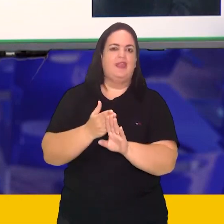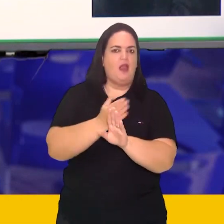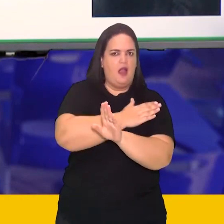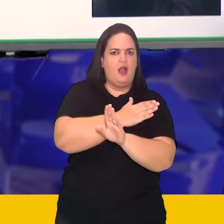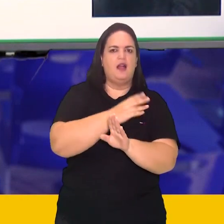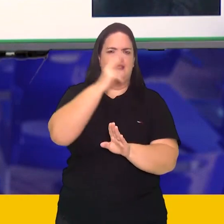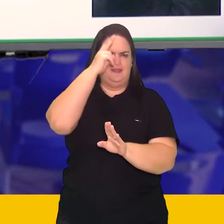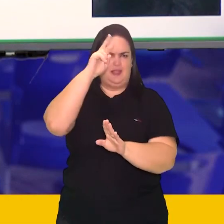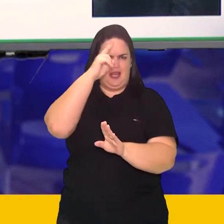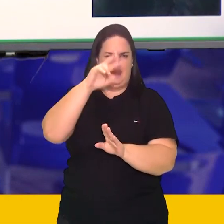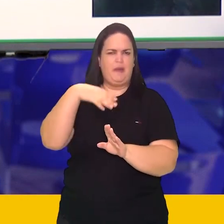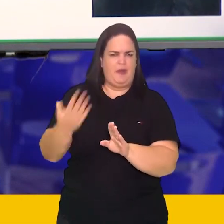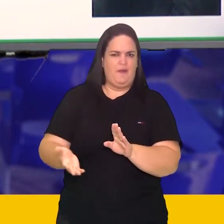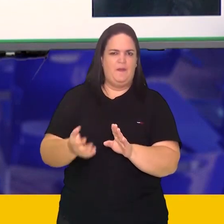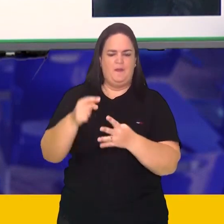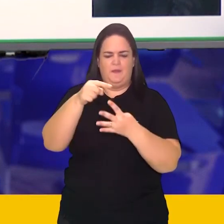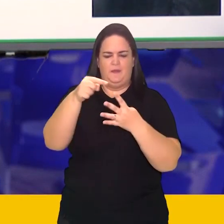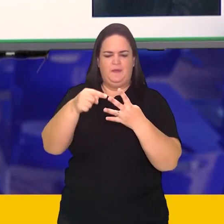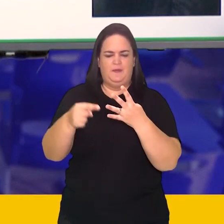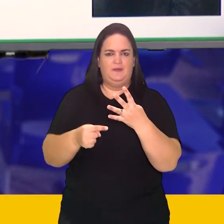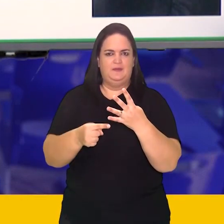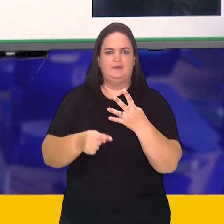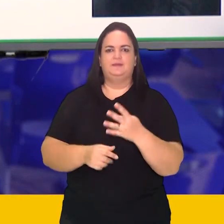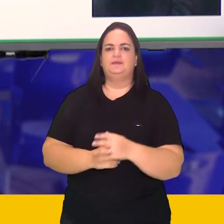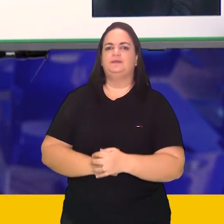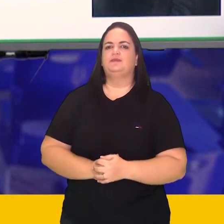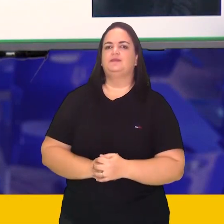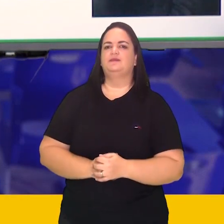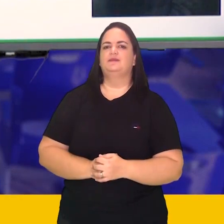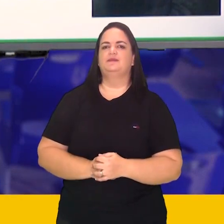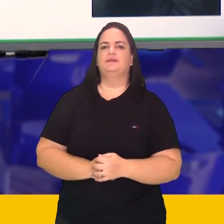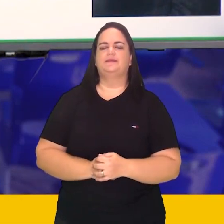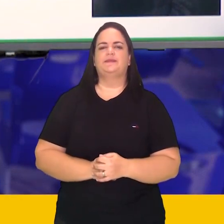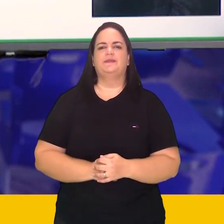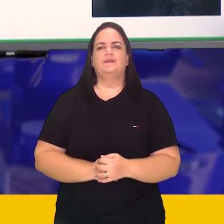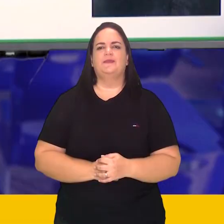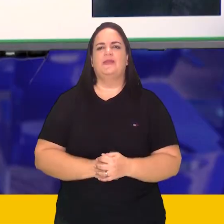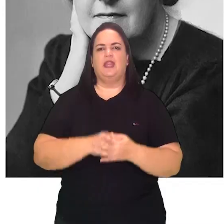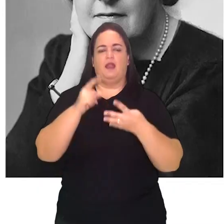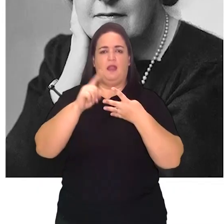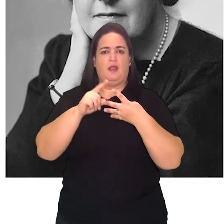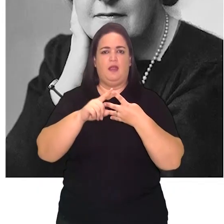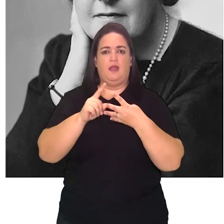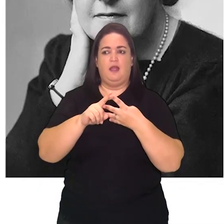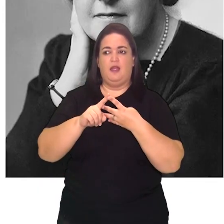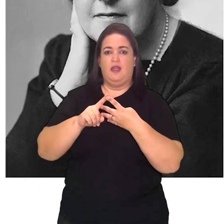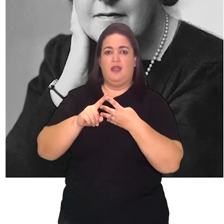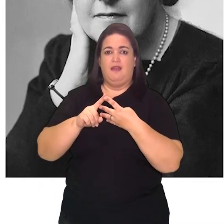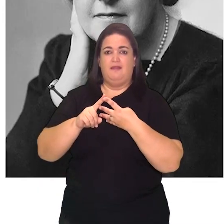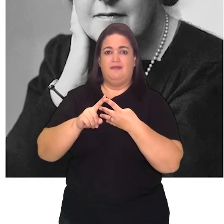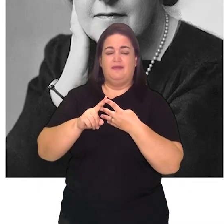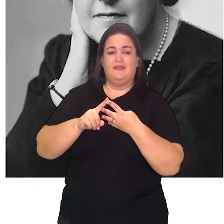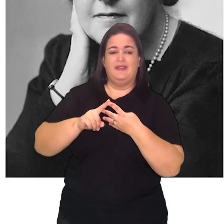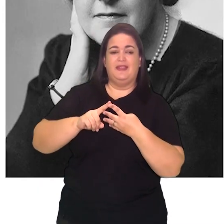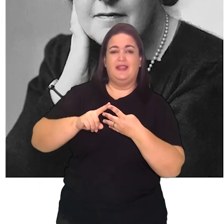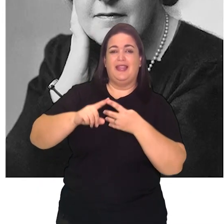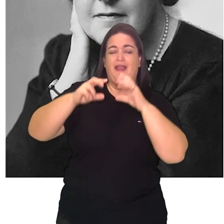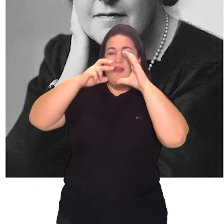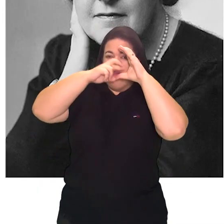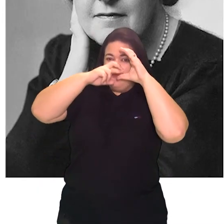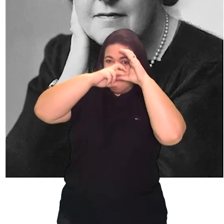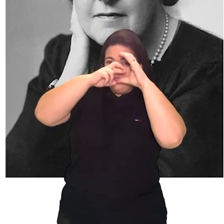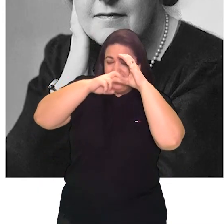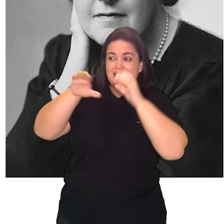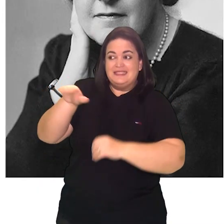lembrar comigo quais são essas quatro características? Olha, o detetive foi chamado para investigar